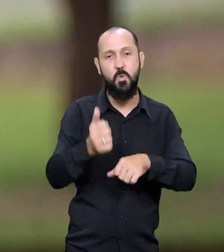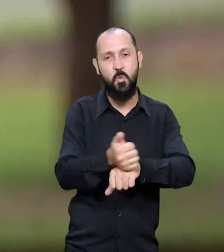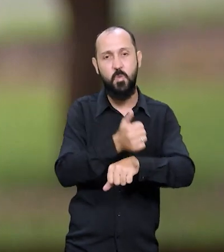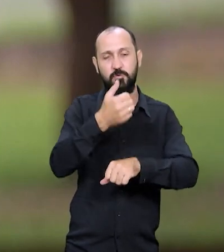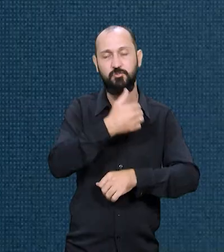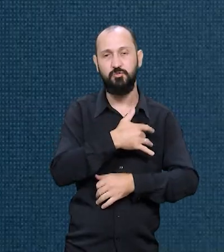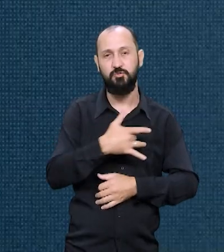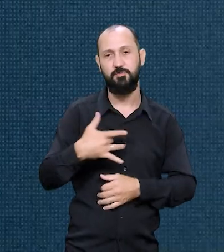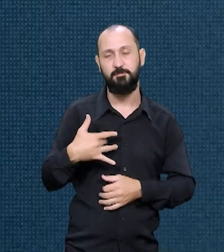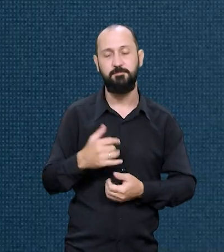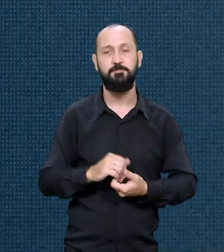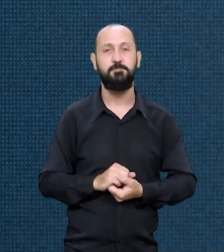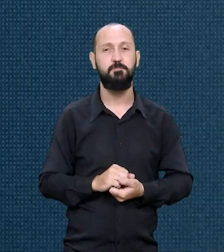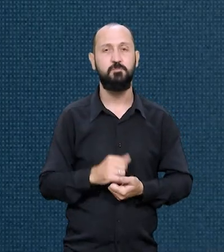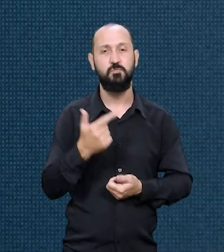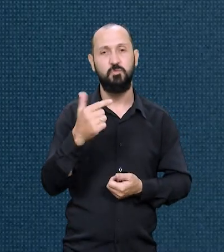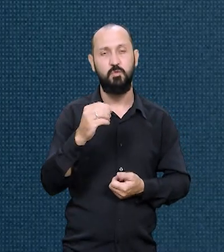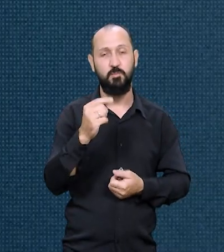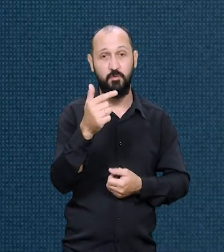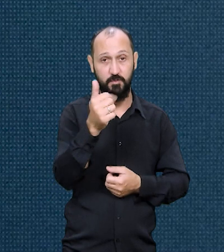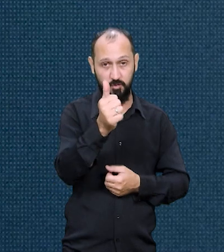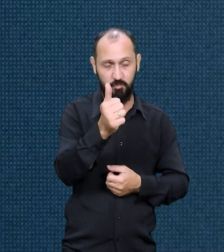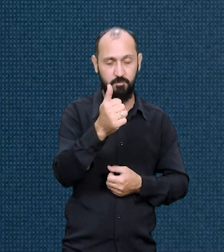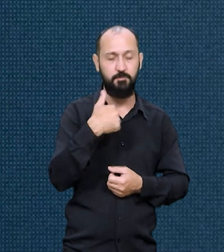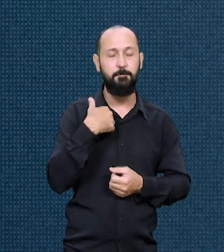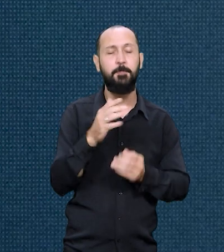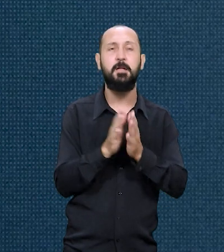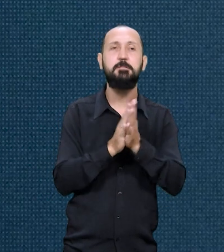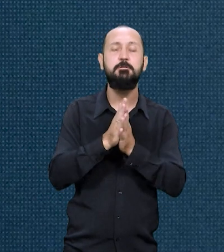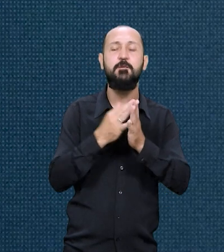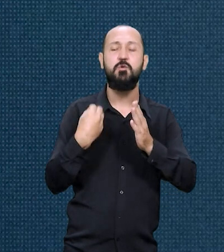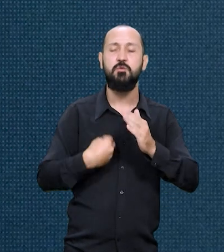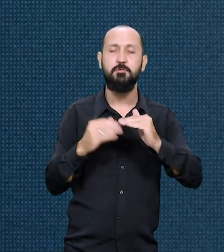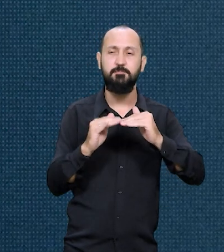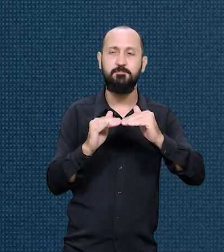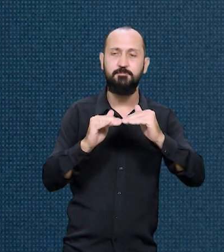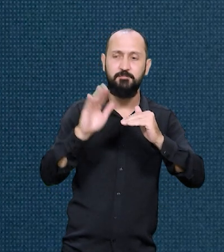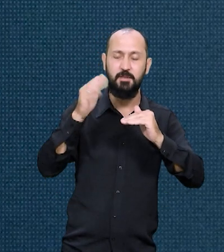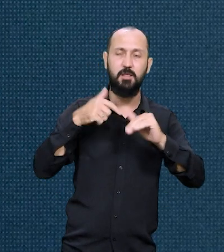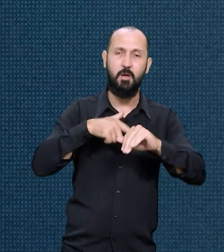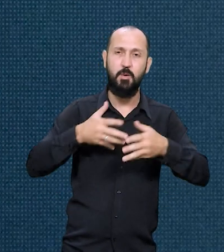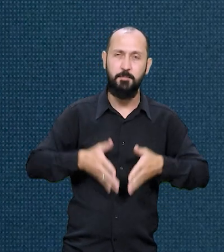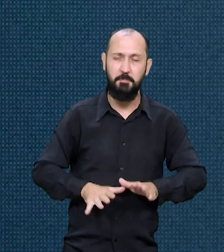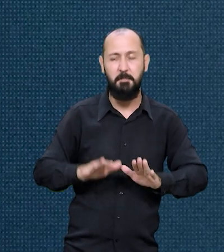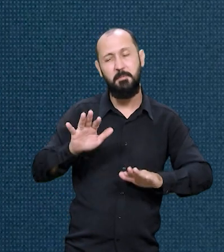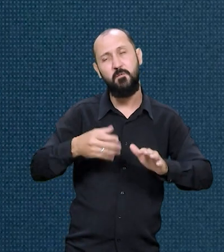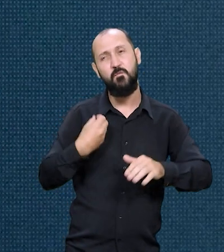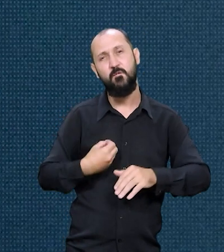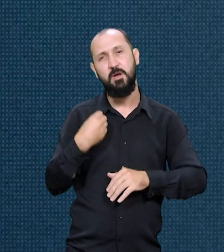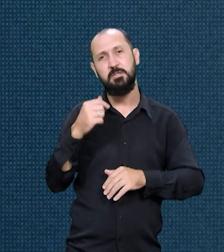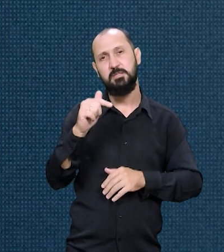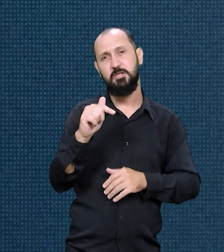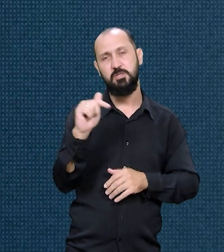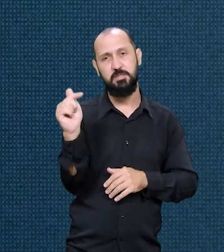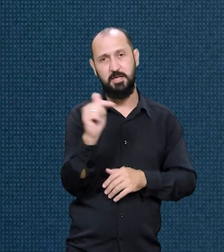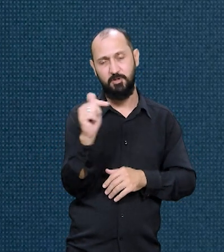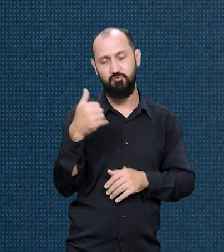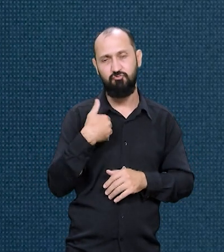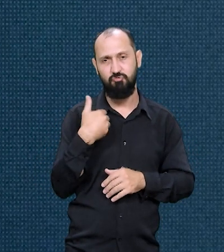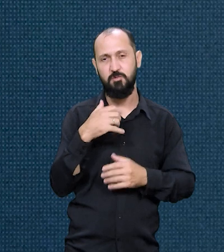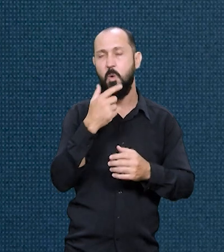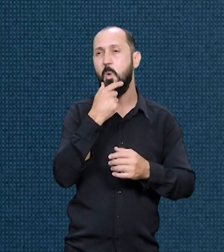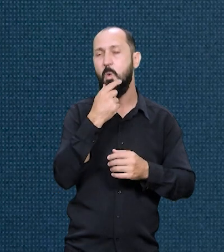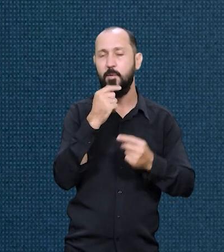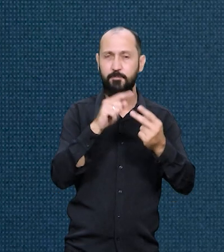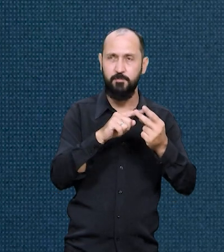de vida. Em 2021, a expectativa de vida do brasileiro ao nascer era, em média, de 77 anos, para os